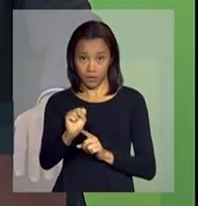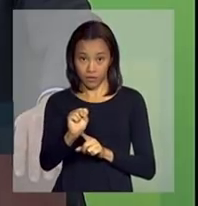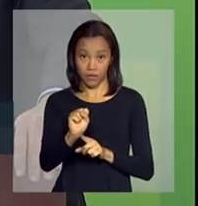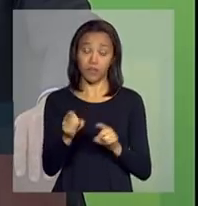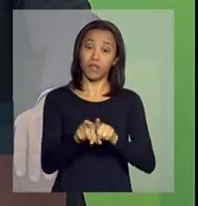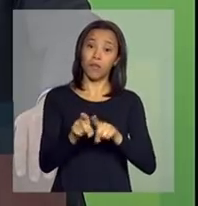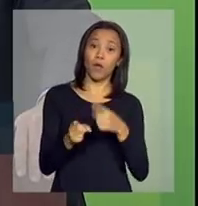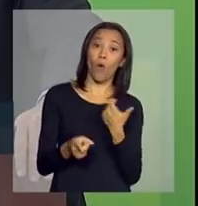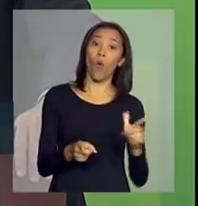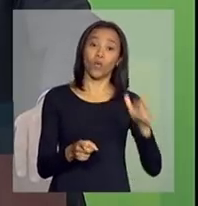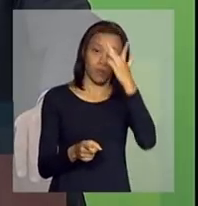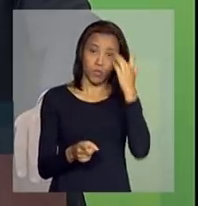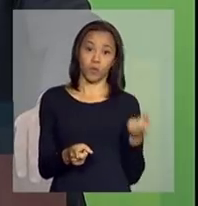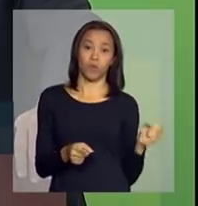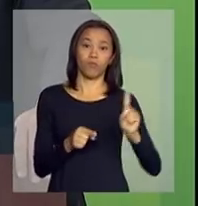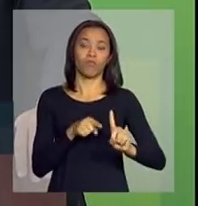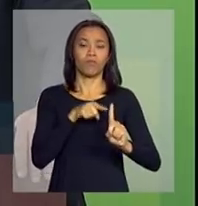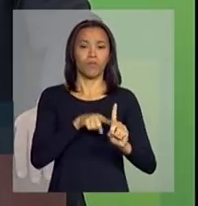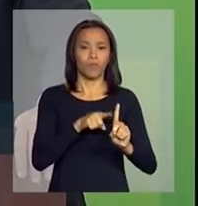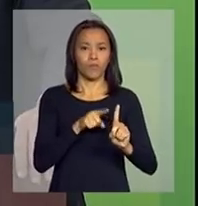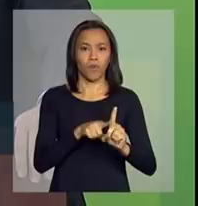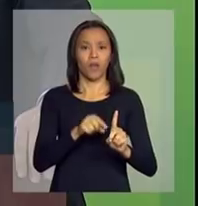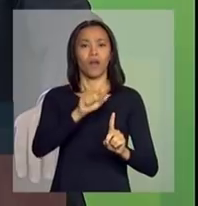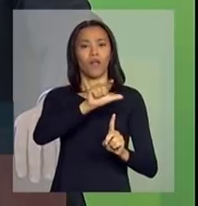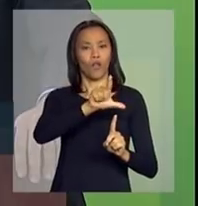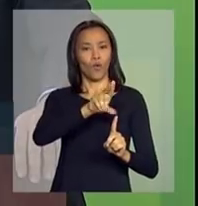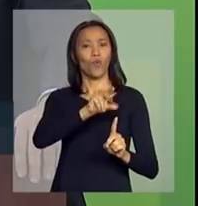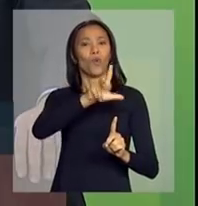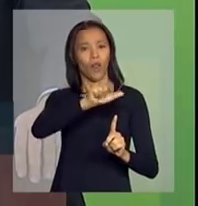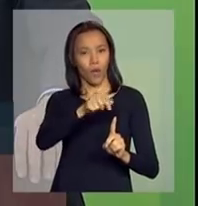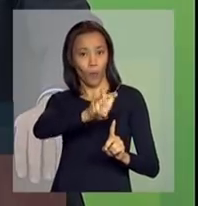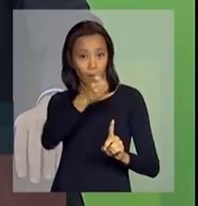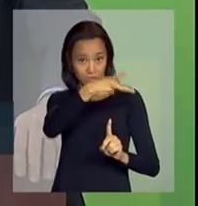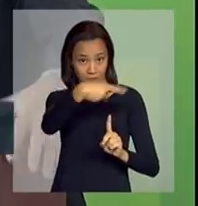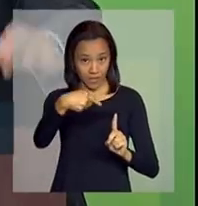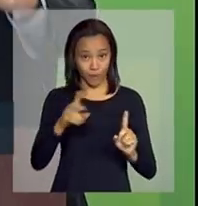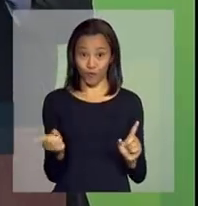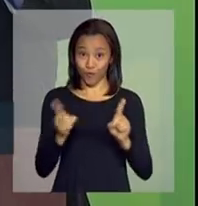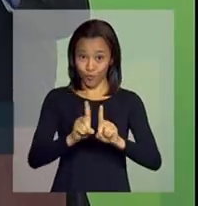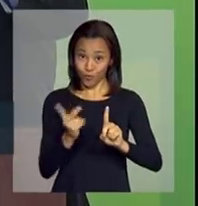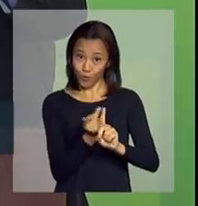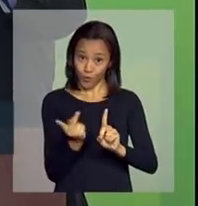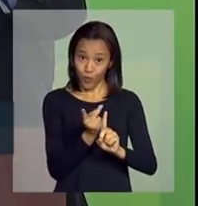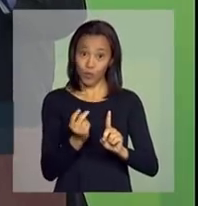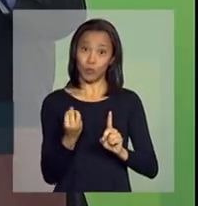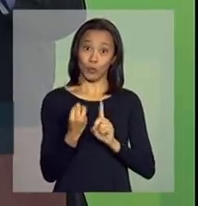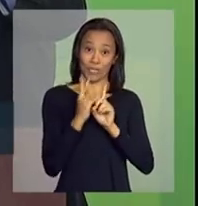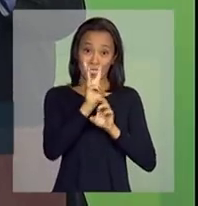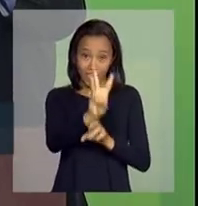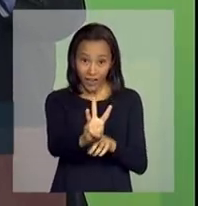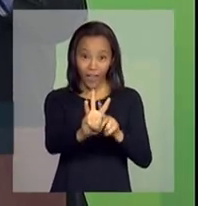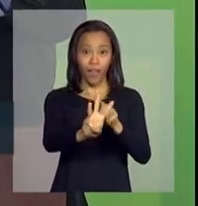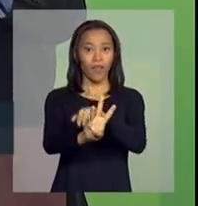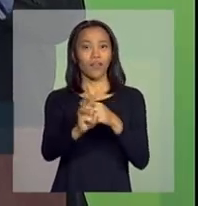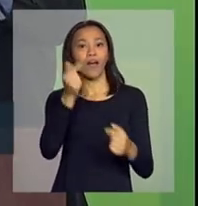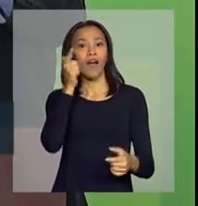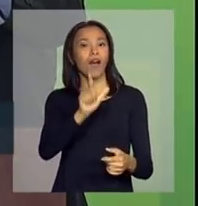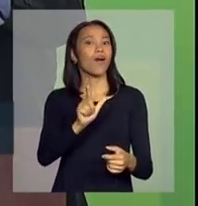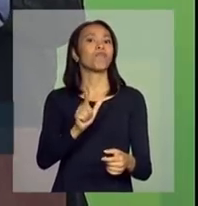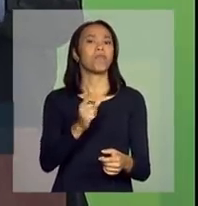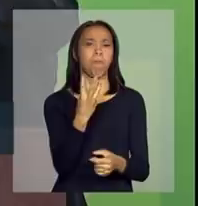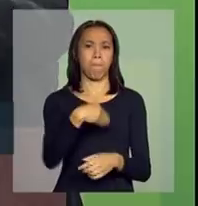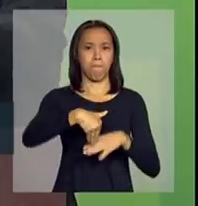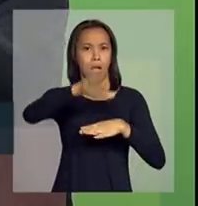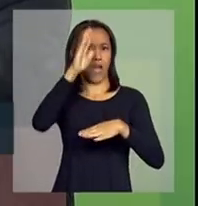ex-presidente Luiz Inácio Lula da Silva. Fomos os três mais votados do país.